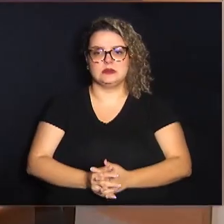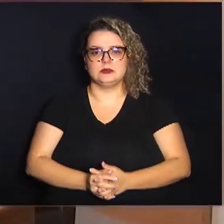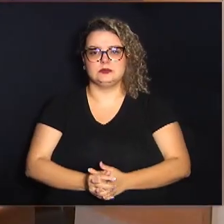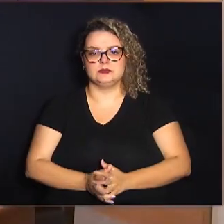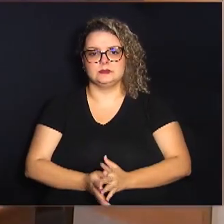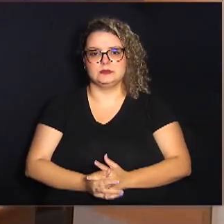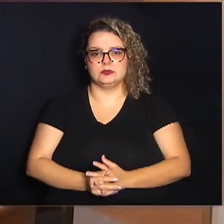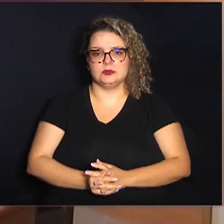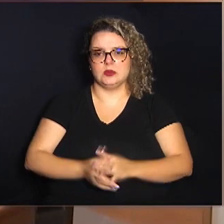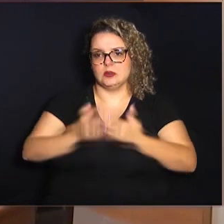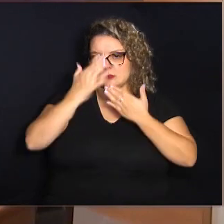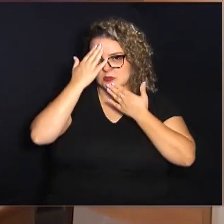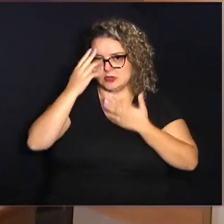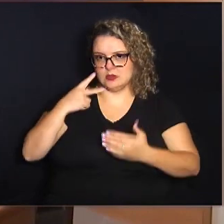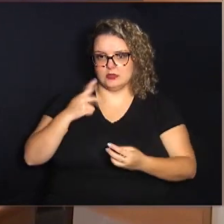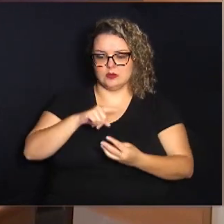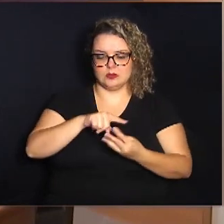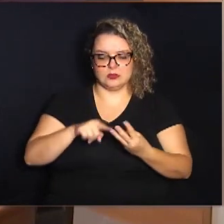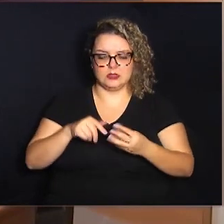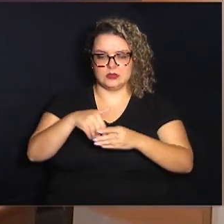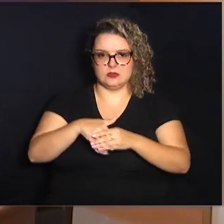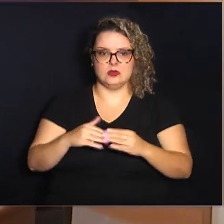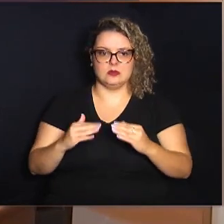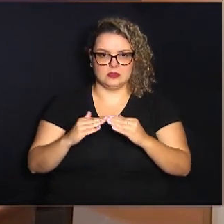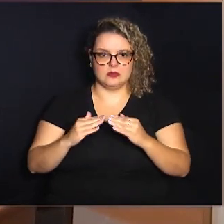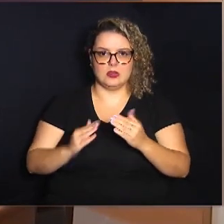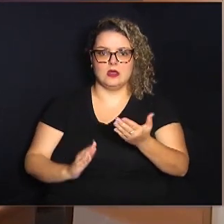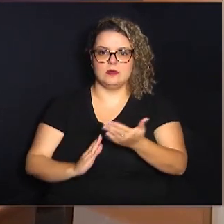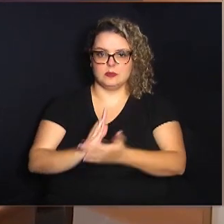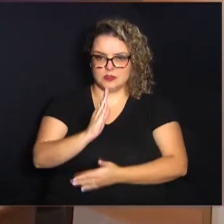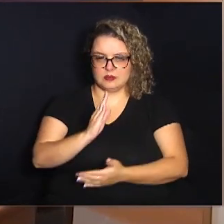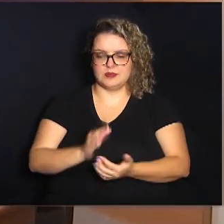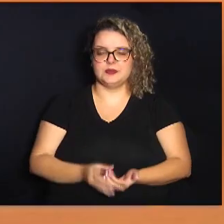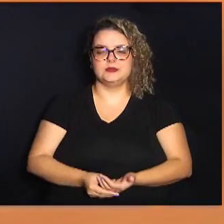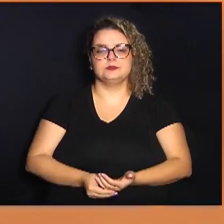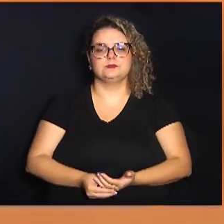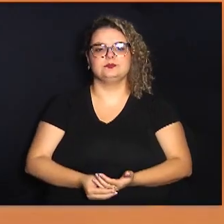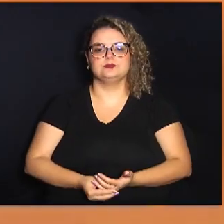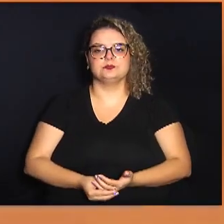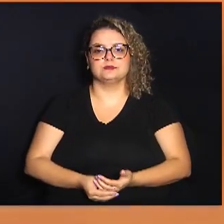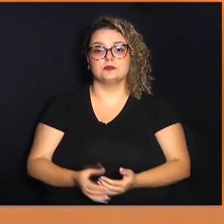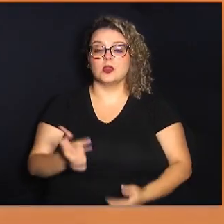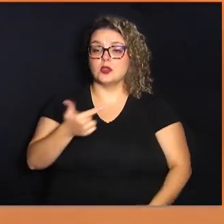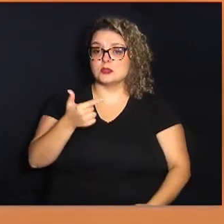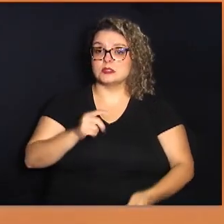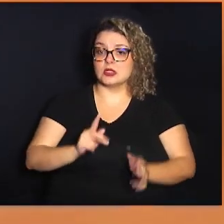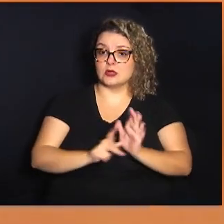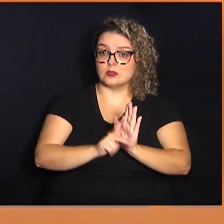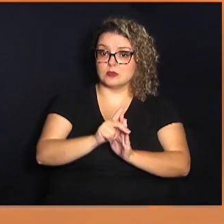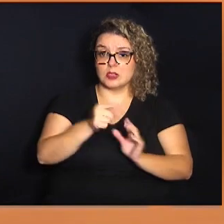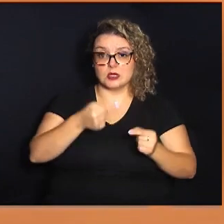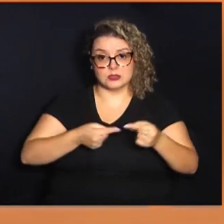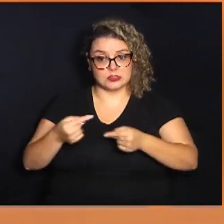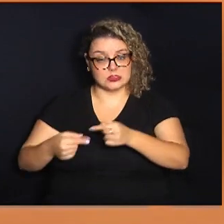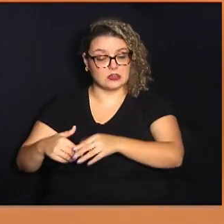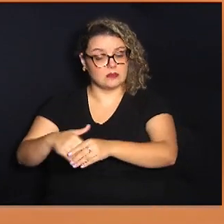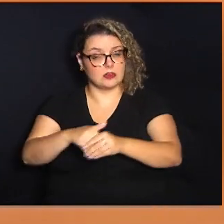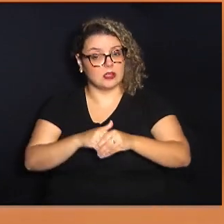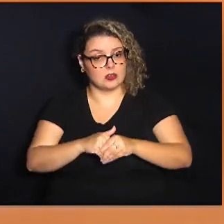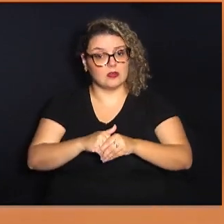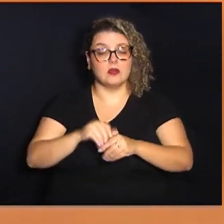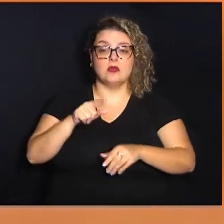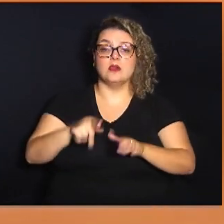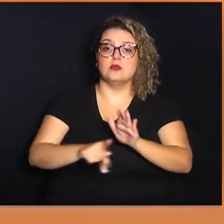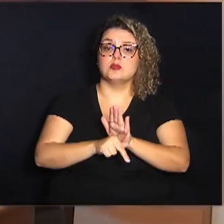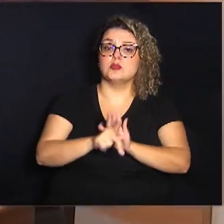Obrigado, vereadores. Com três votos favoráveis, o projeto está aprovado. O segundo projeto a ser debatido e votado foi o